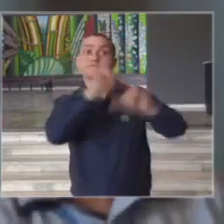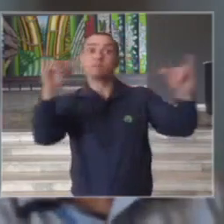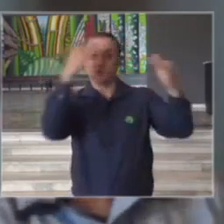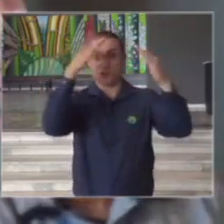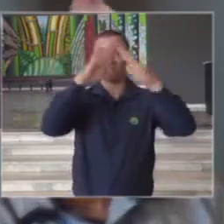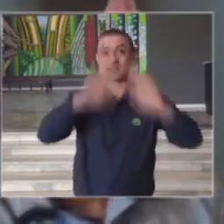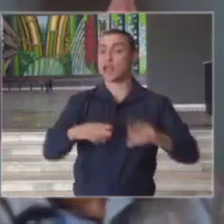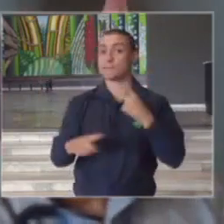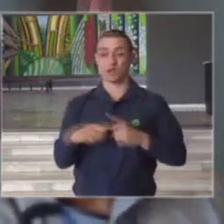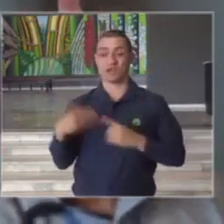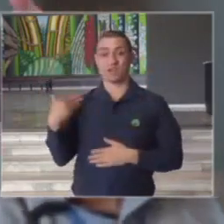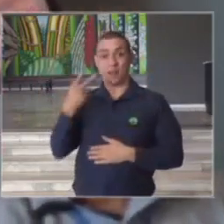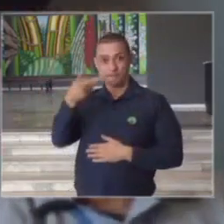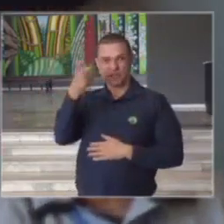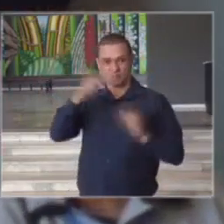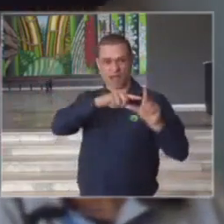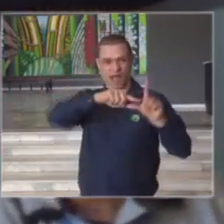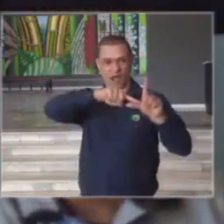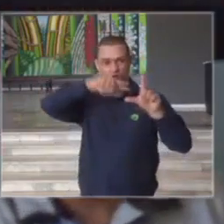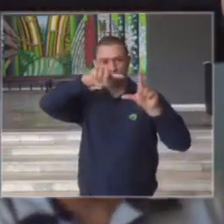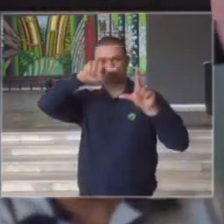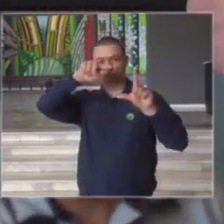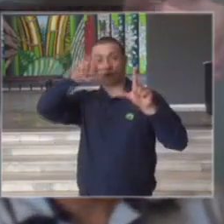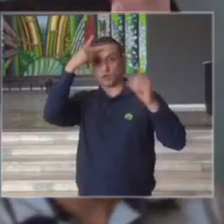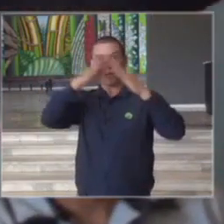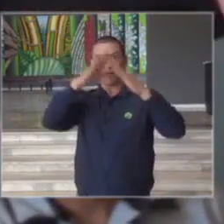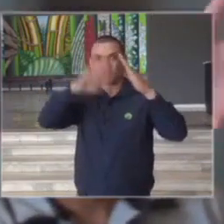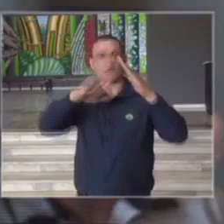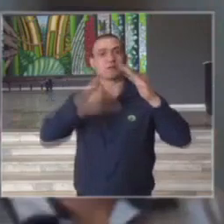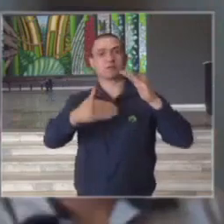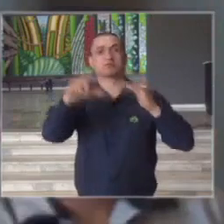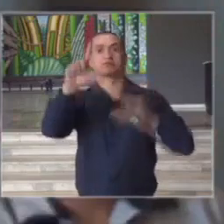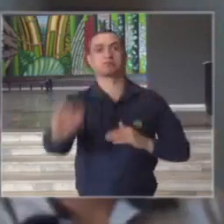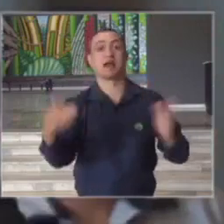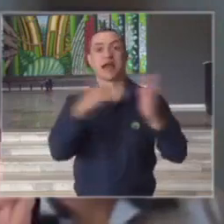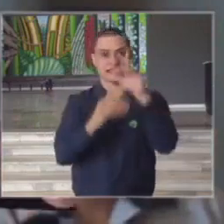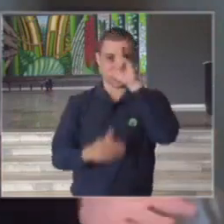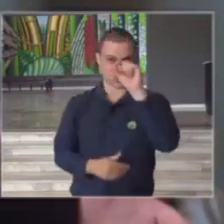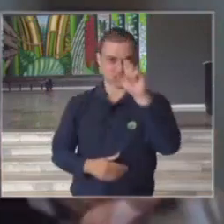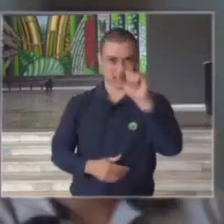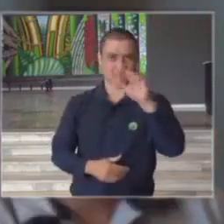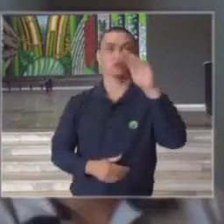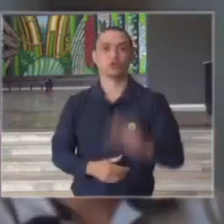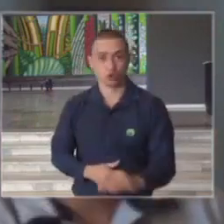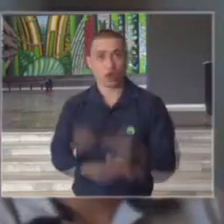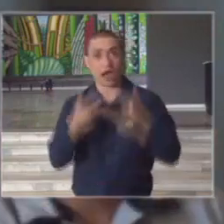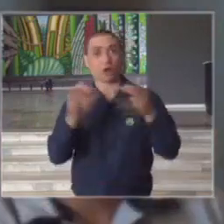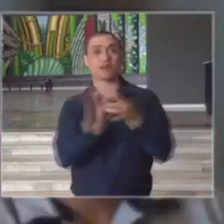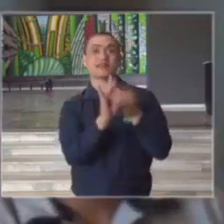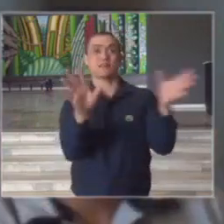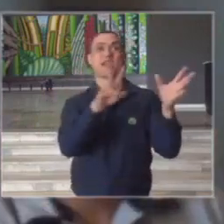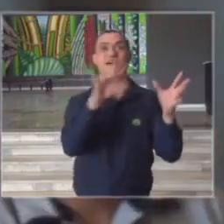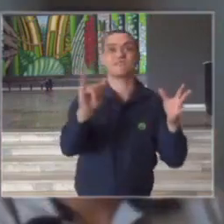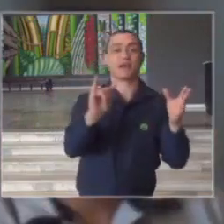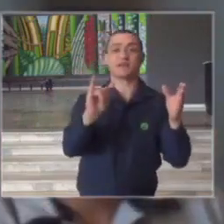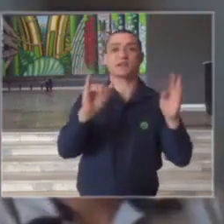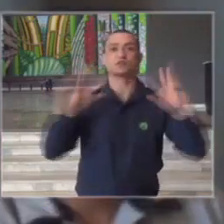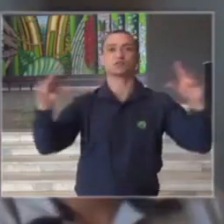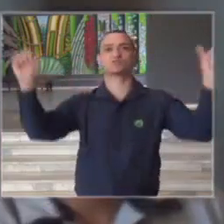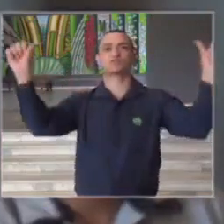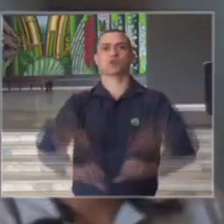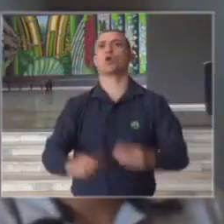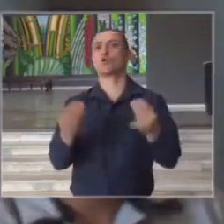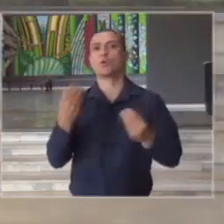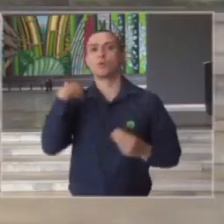pela tendência da curva o isolamento deve cair ainda mais até chegar no dia 10 e aí sim quando as coisas forem liberadas conforme forem pode